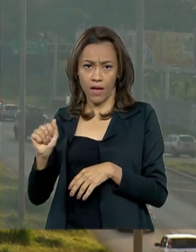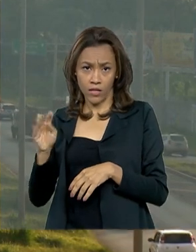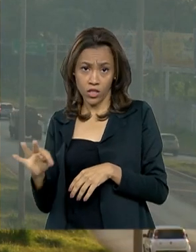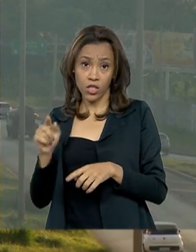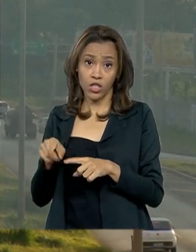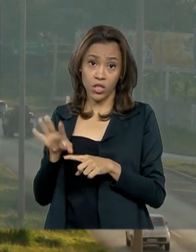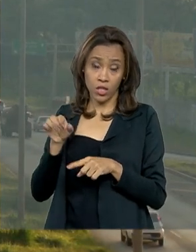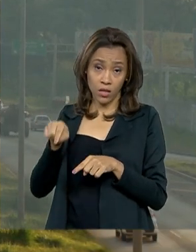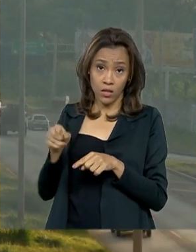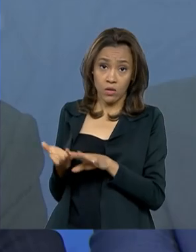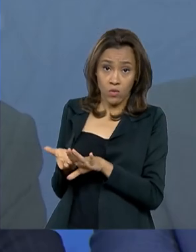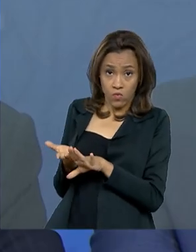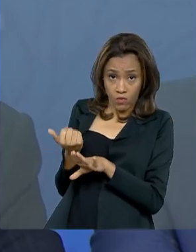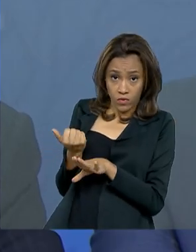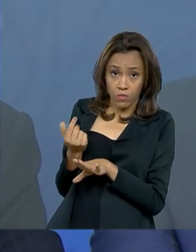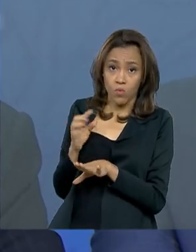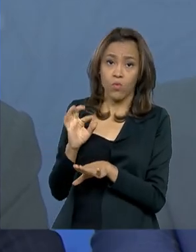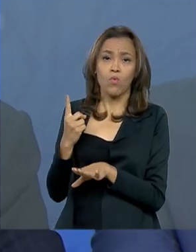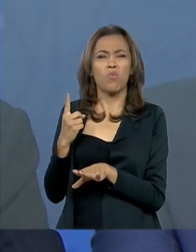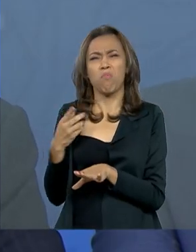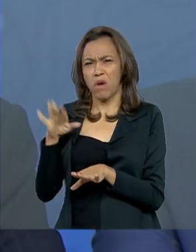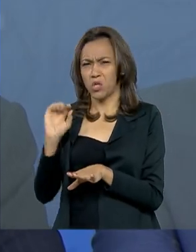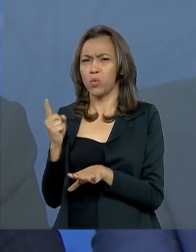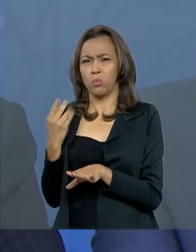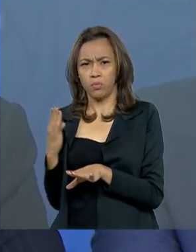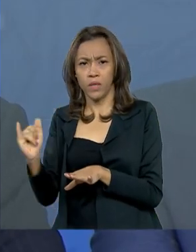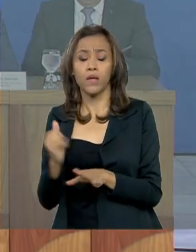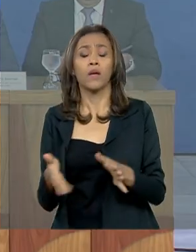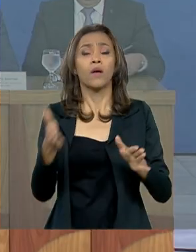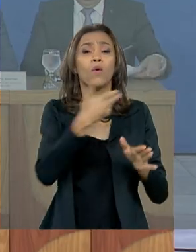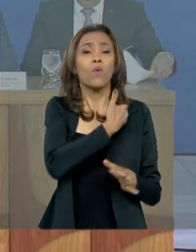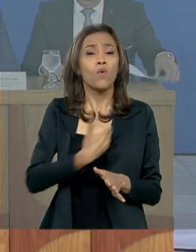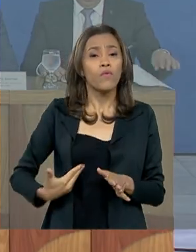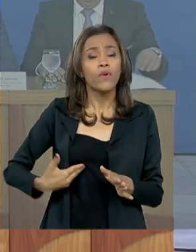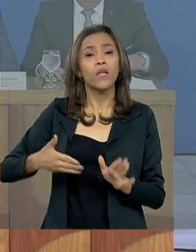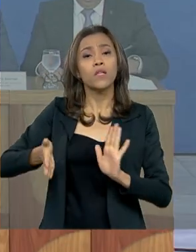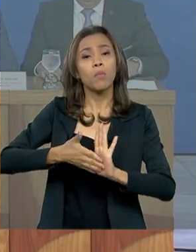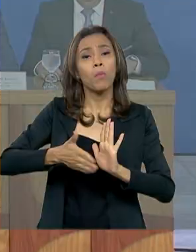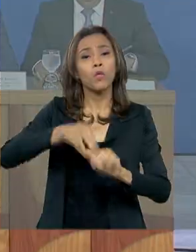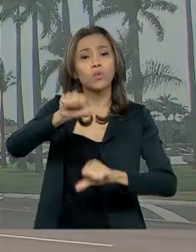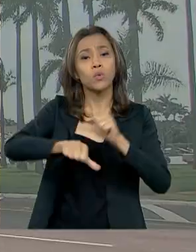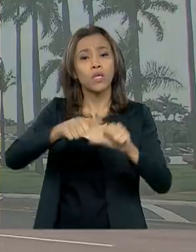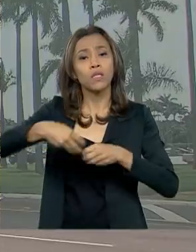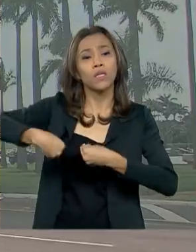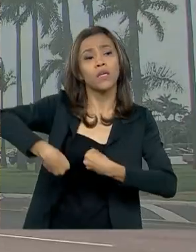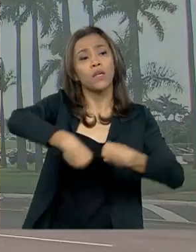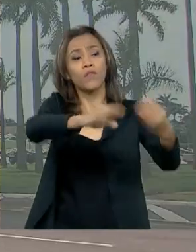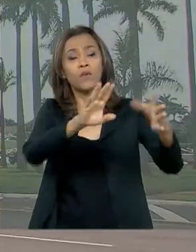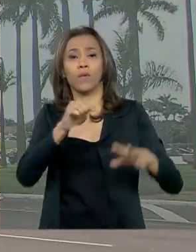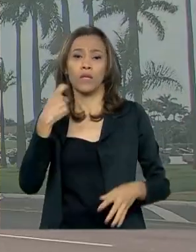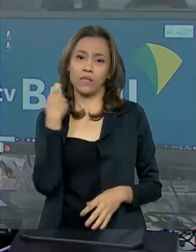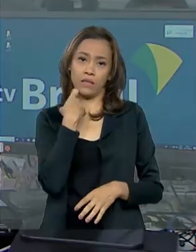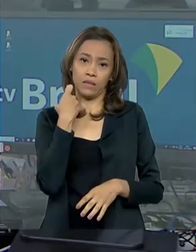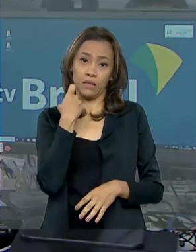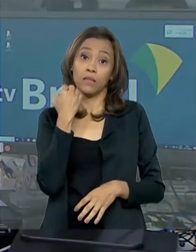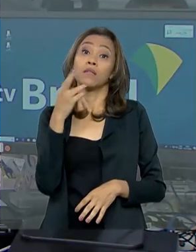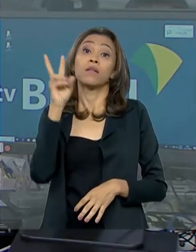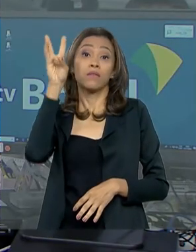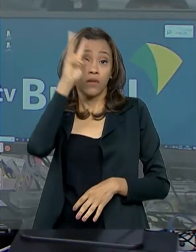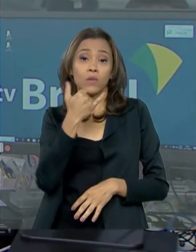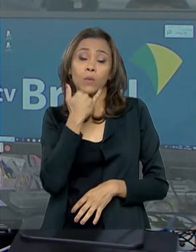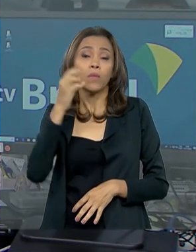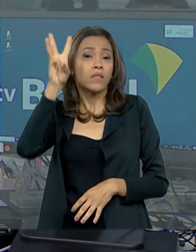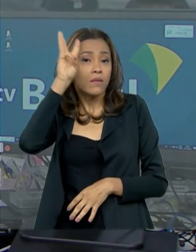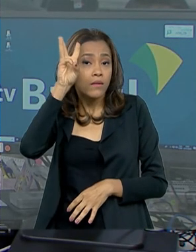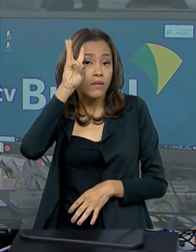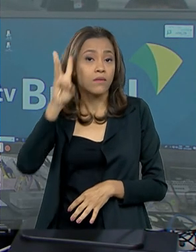do orçamento de 2020. O governo enviou as propostas de mudança nesta terça-feira ao Congresso Nacional. A